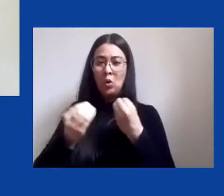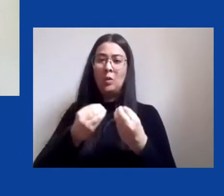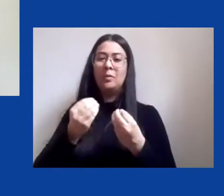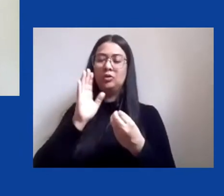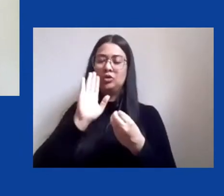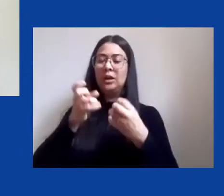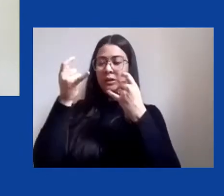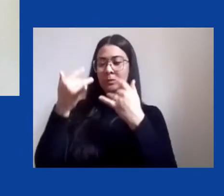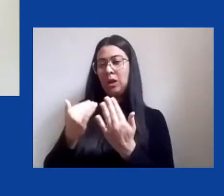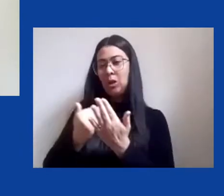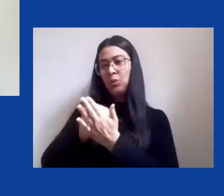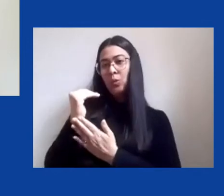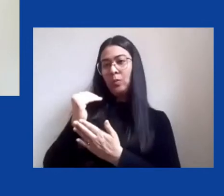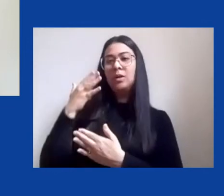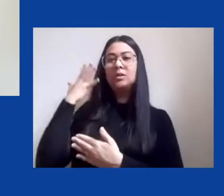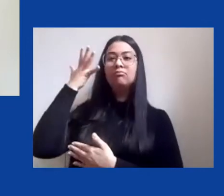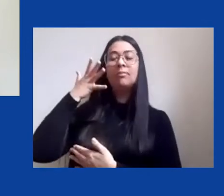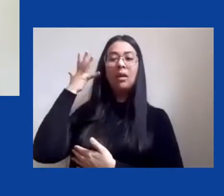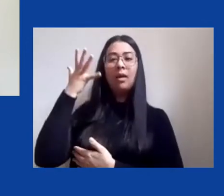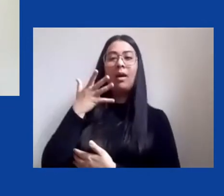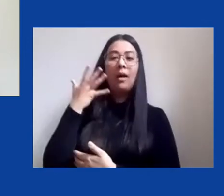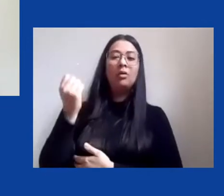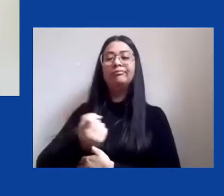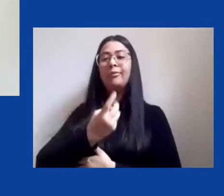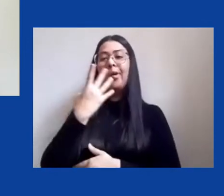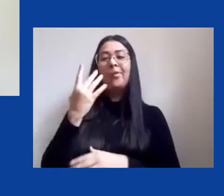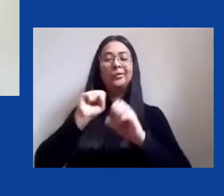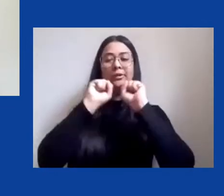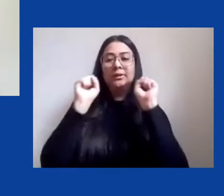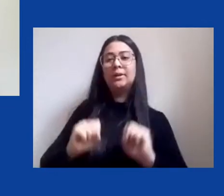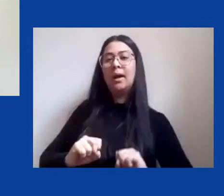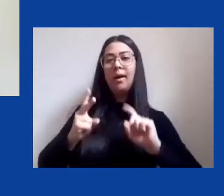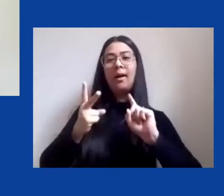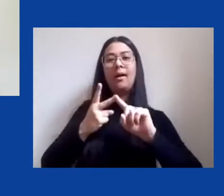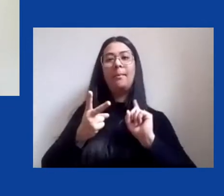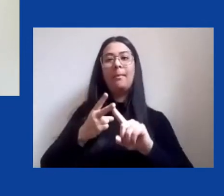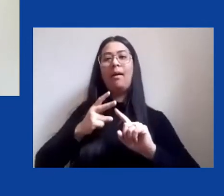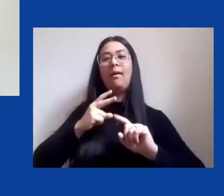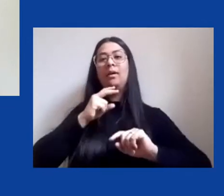alguns sistemas, algumas leis, algumas instituições